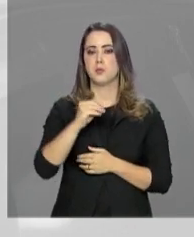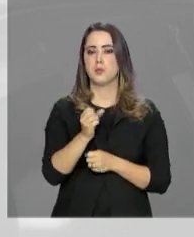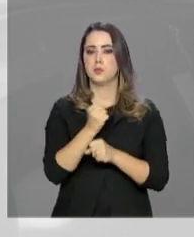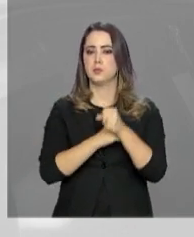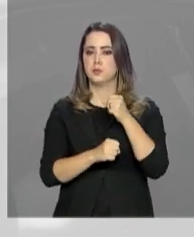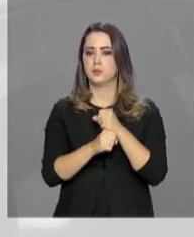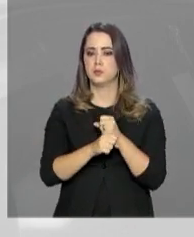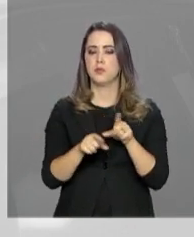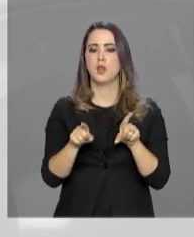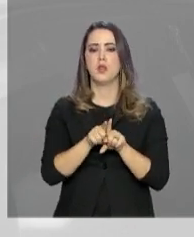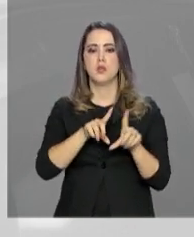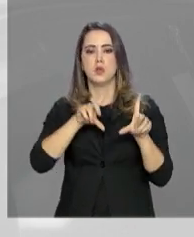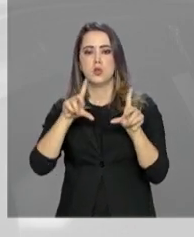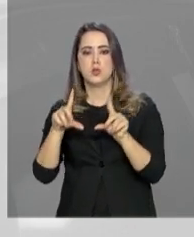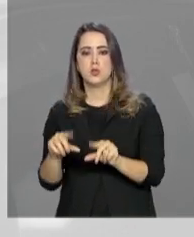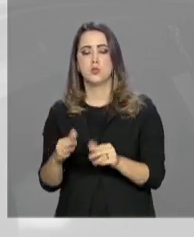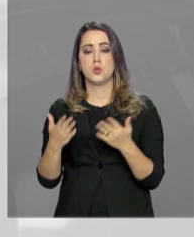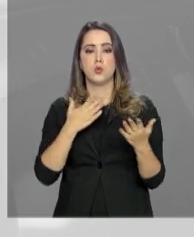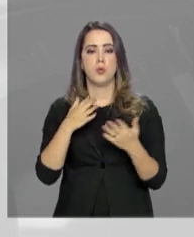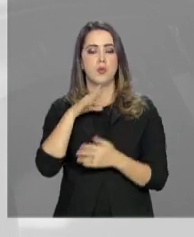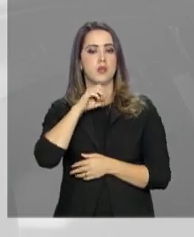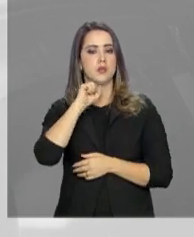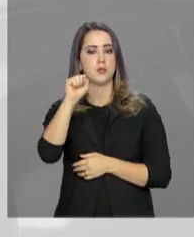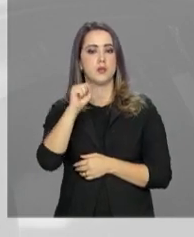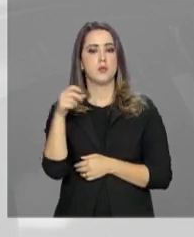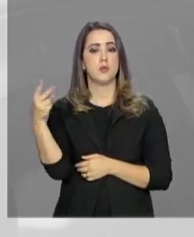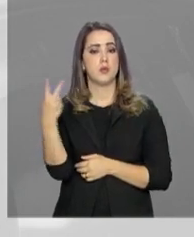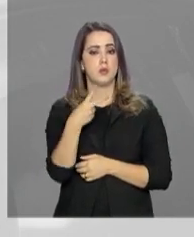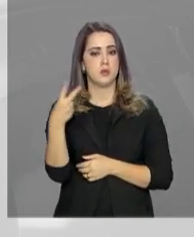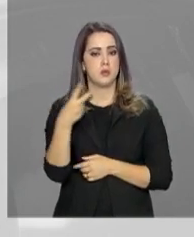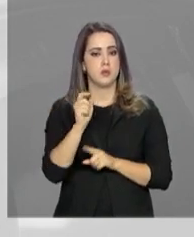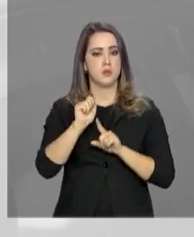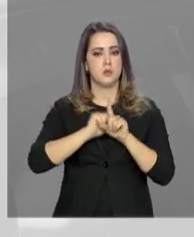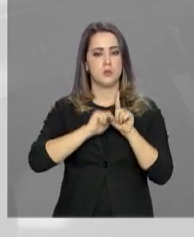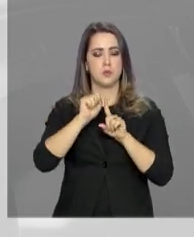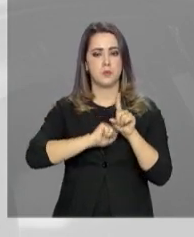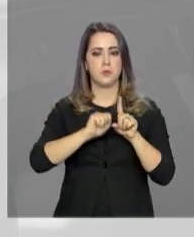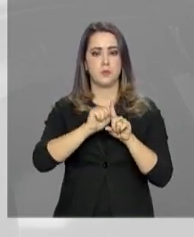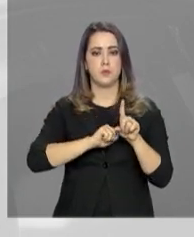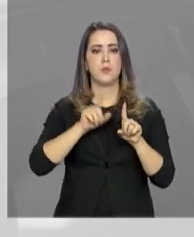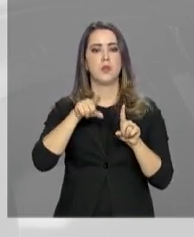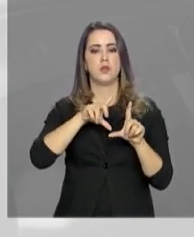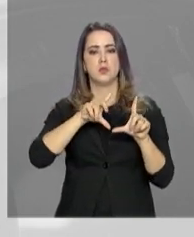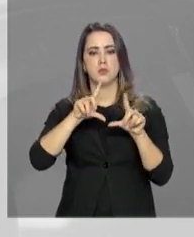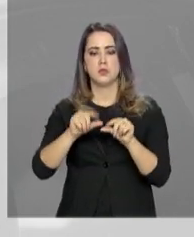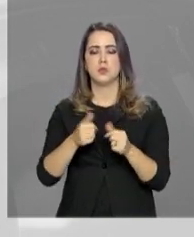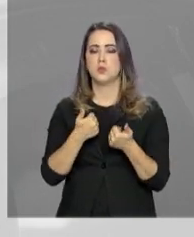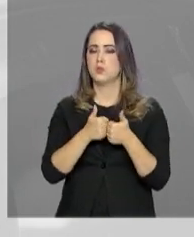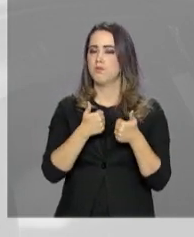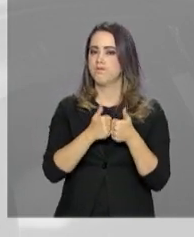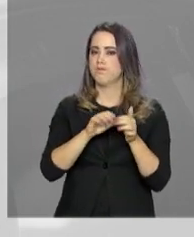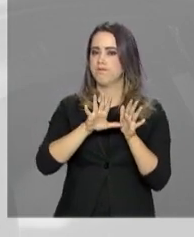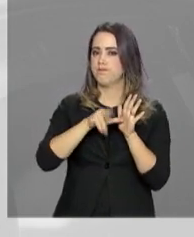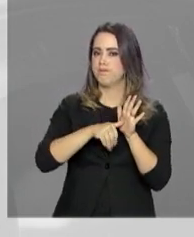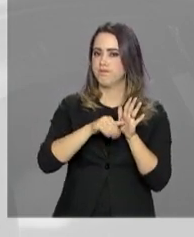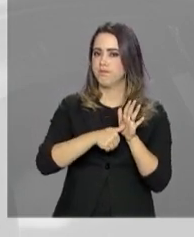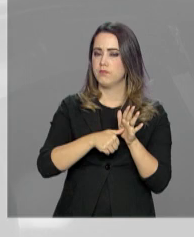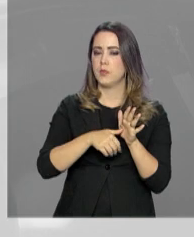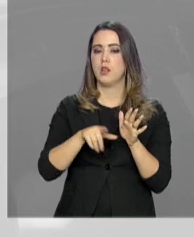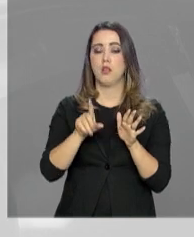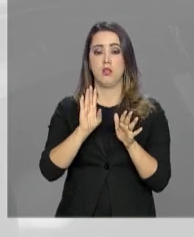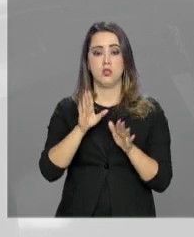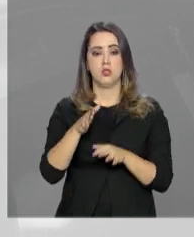caiu em relação a abril deste ano. E pelo segundo mês seguido, o roubo de cargas diminuiu. Foram 752